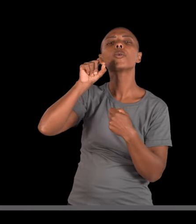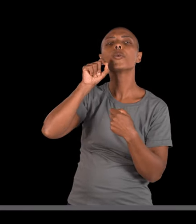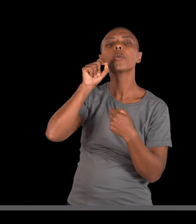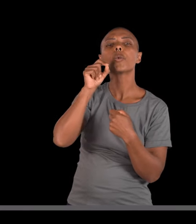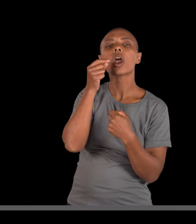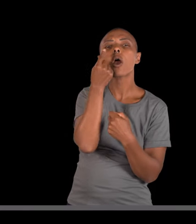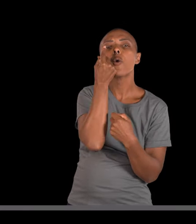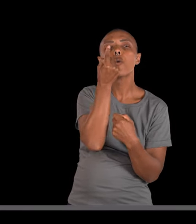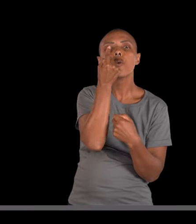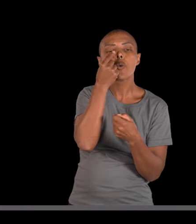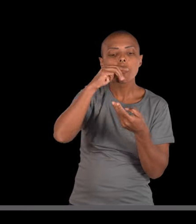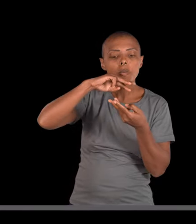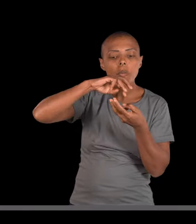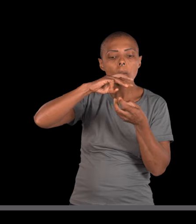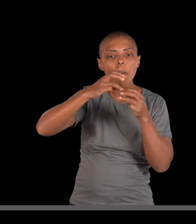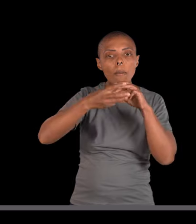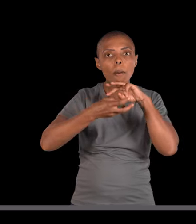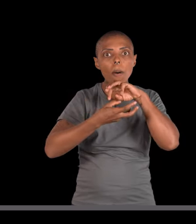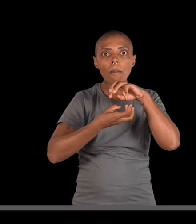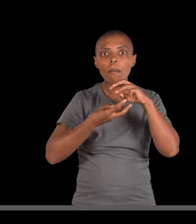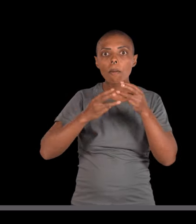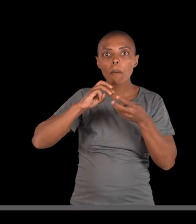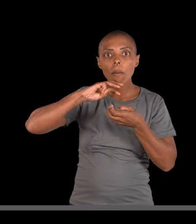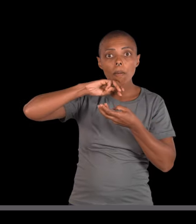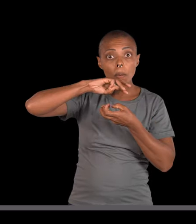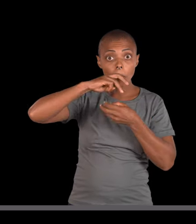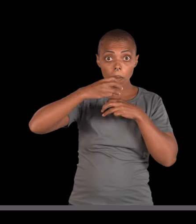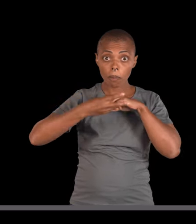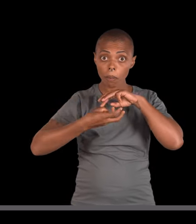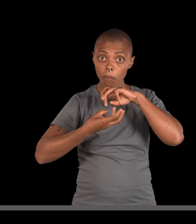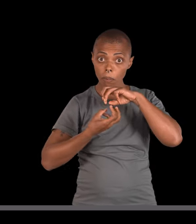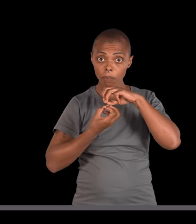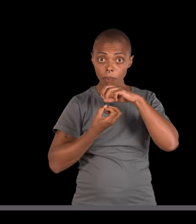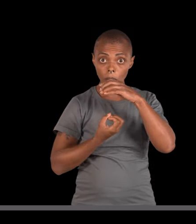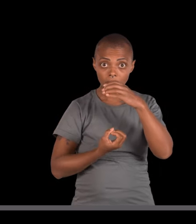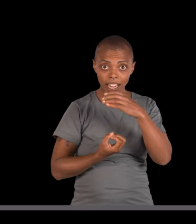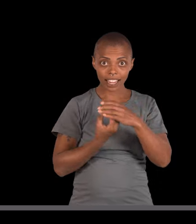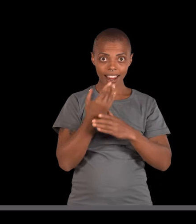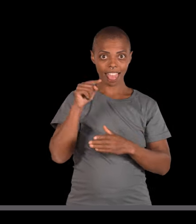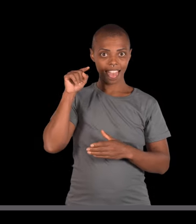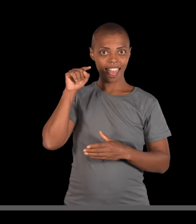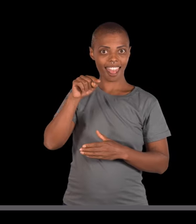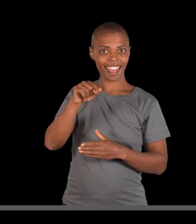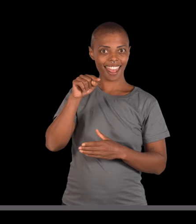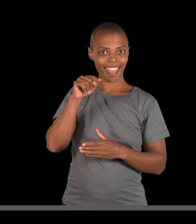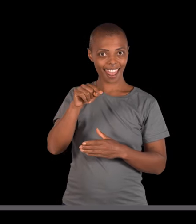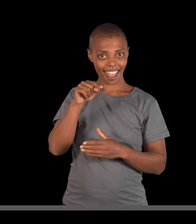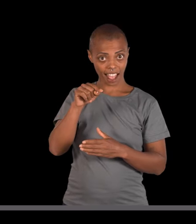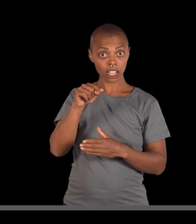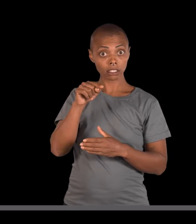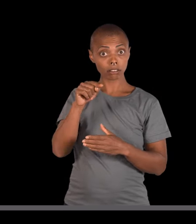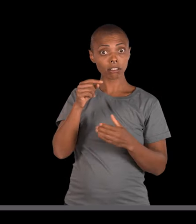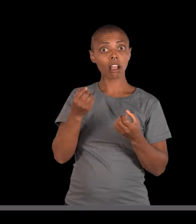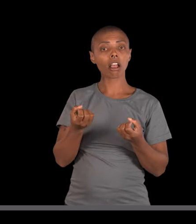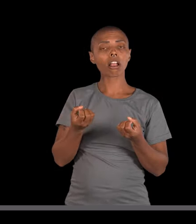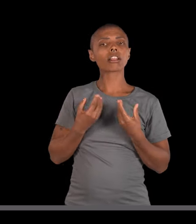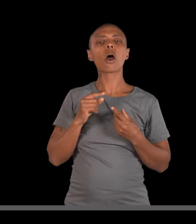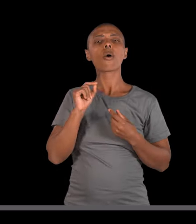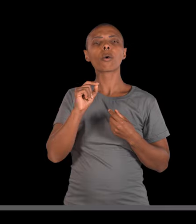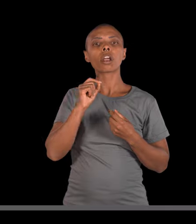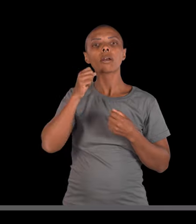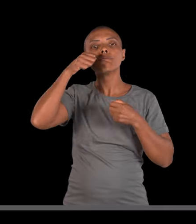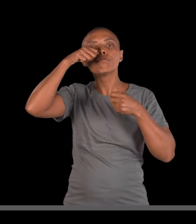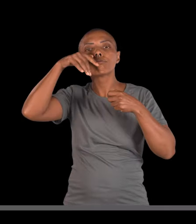fazer uma proteína encontrada na membrana plasmática de células secretoras que produzem